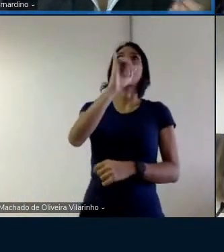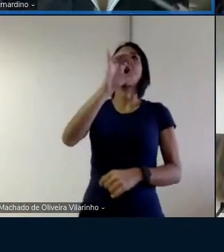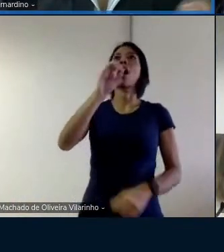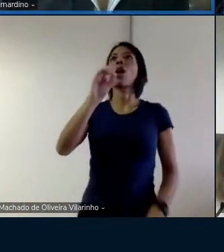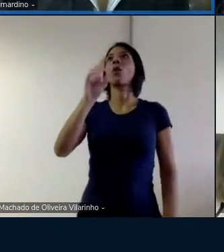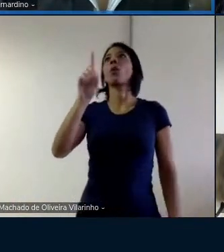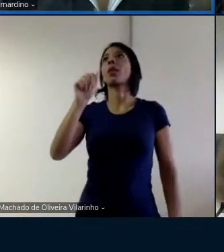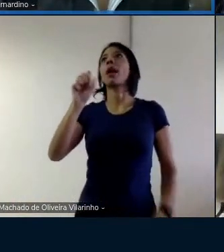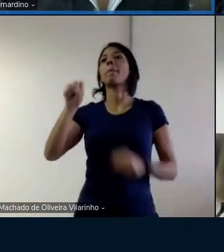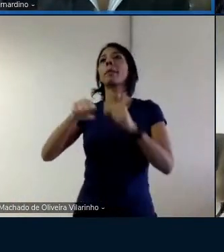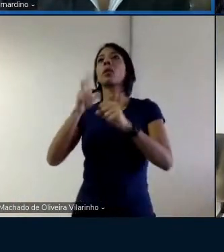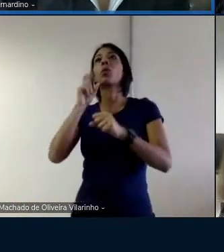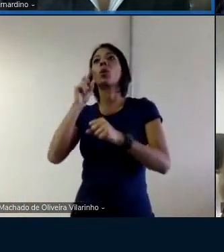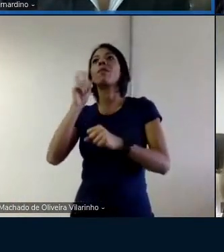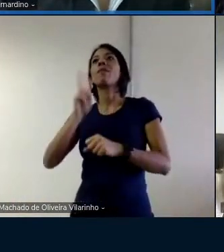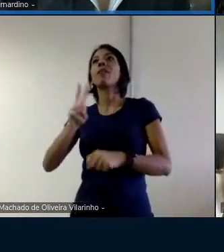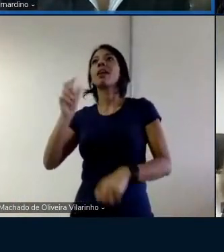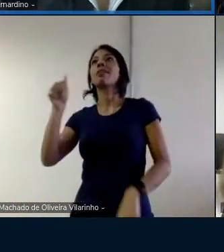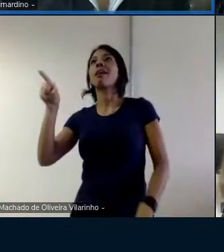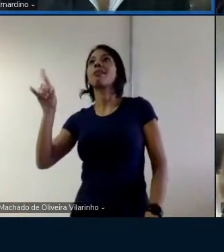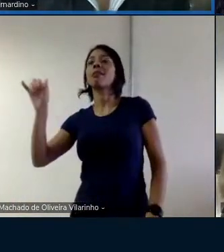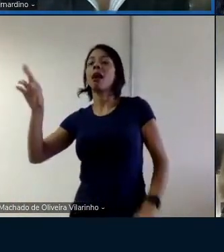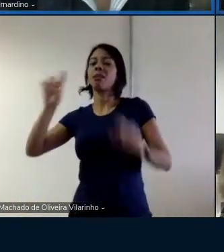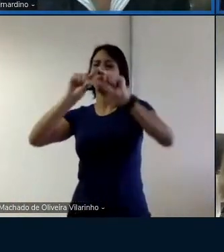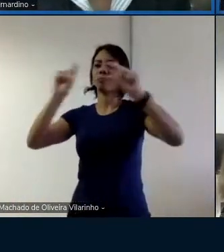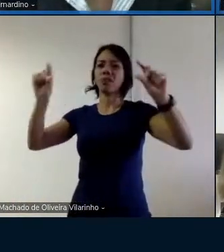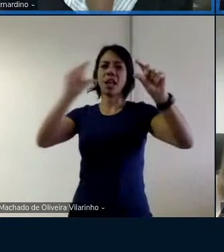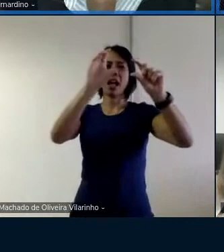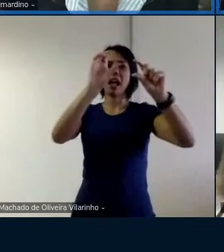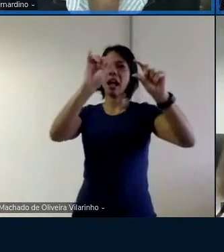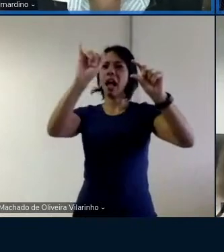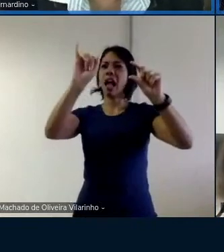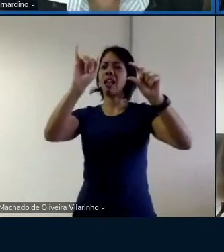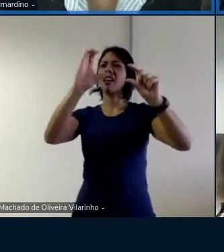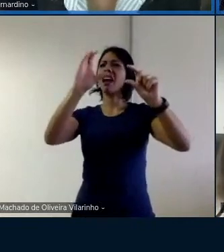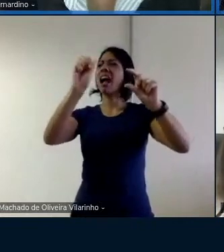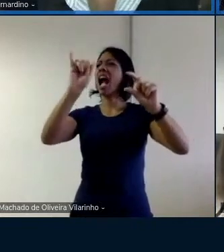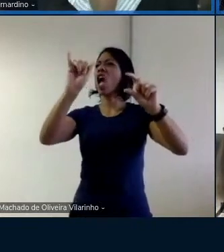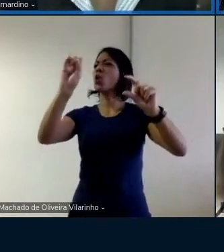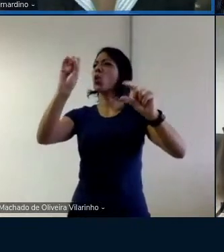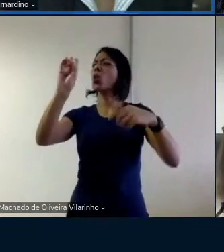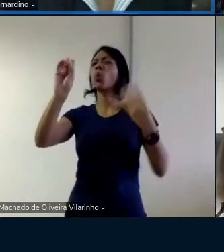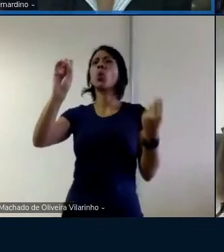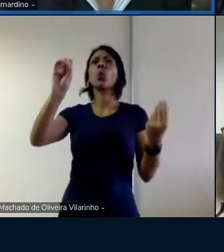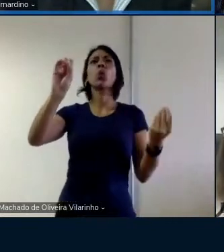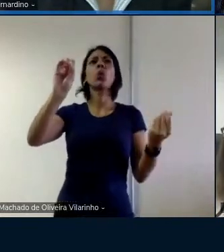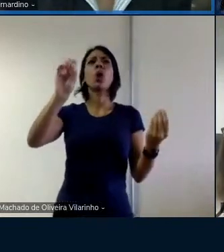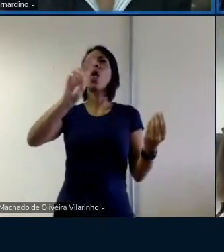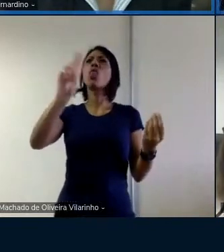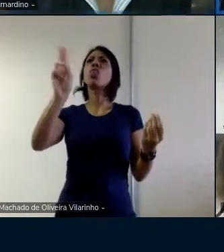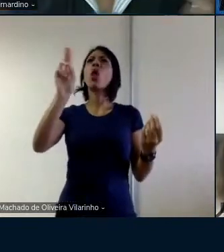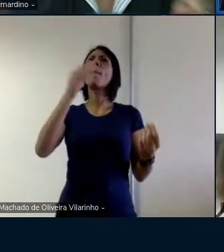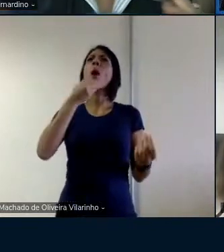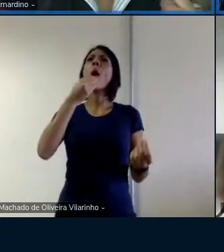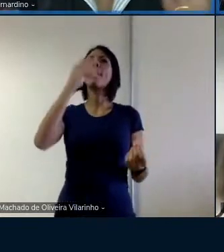vezes que eu tento andar tá? caio os alunos ficaram assim caio mas caio não é nome de homem né?